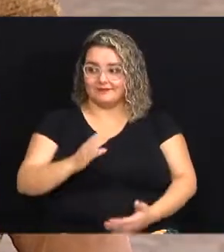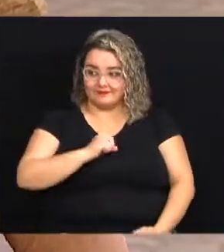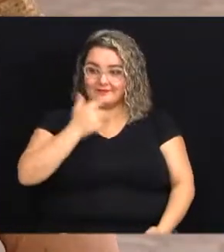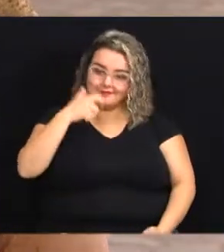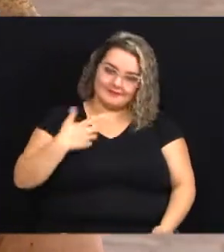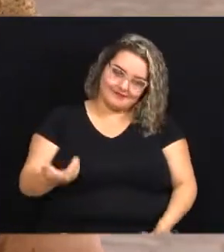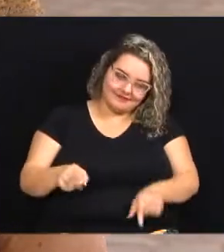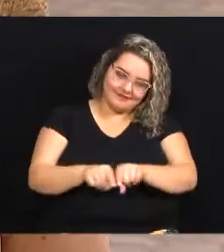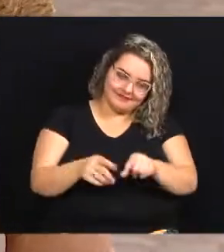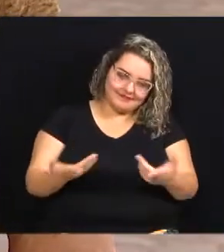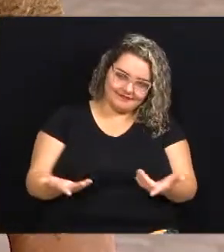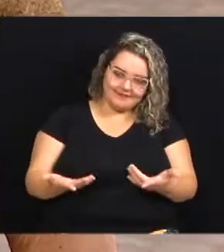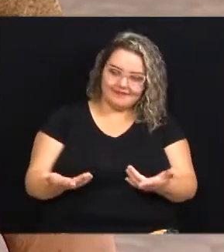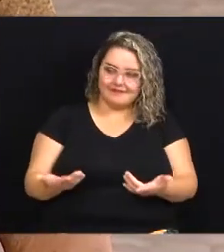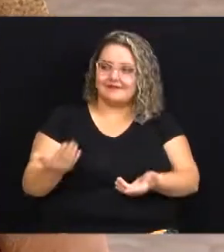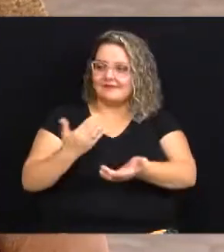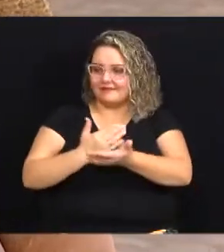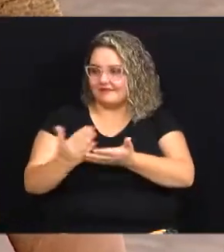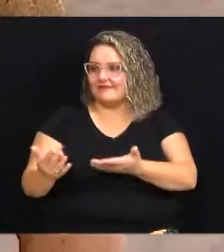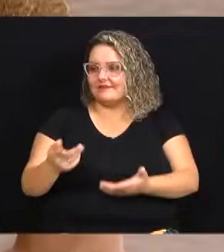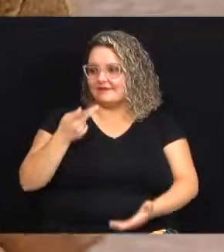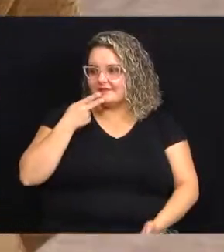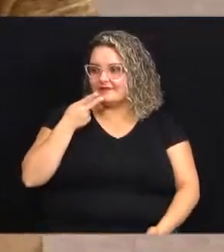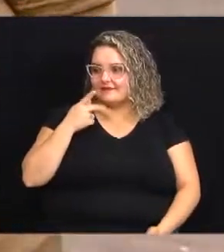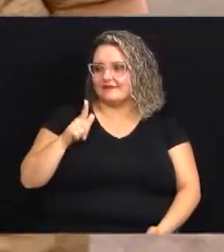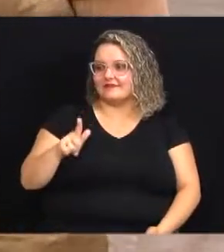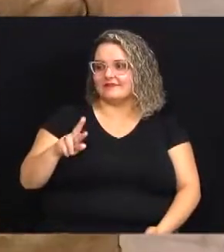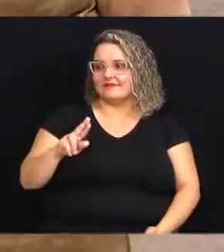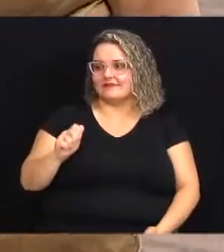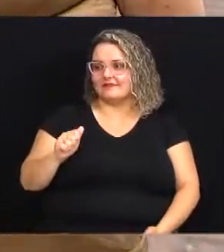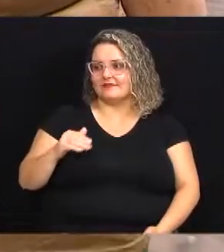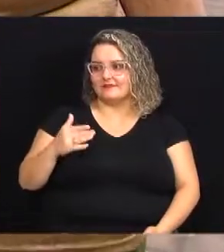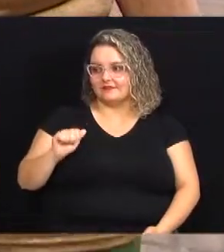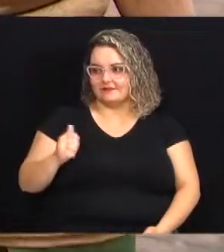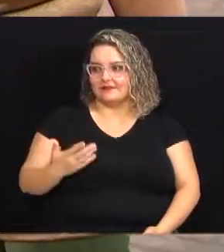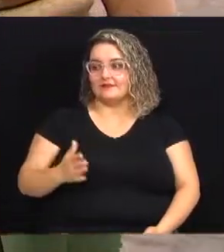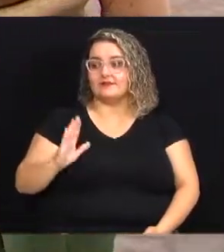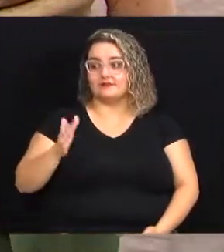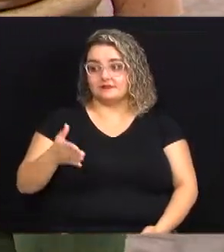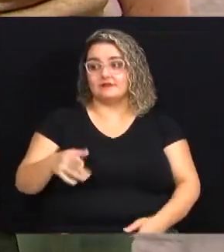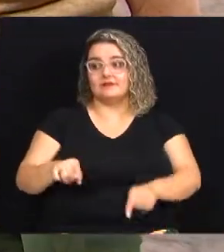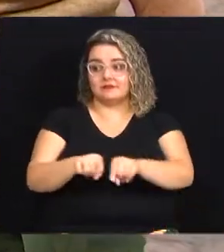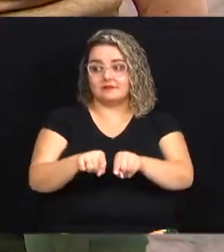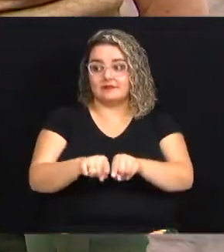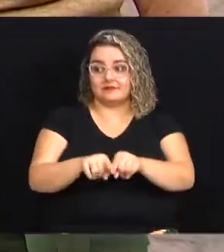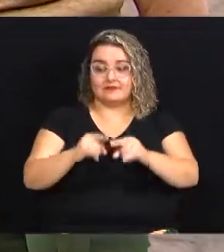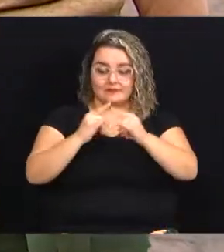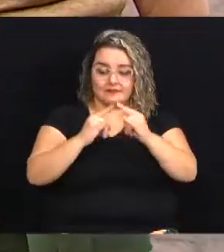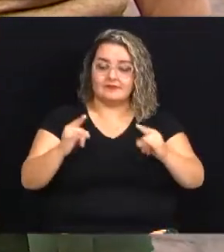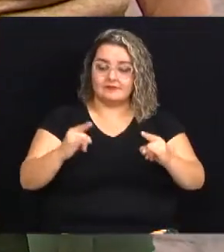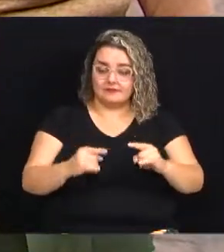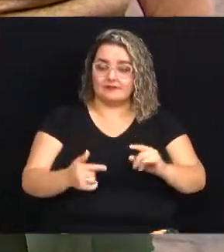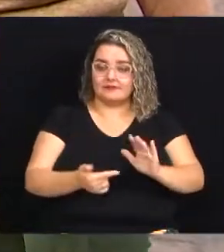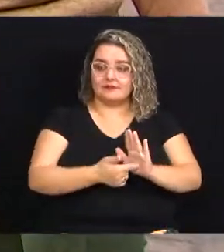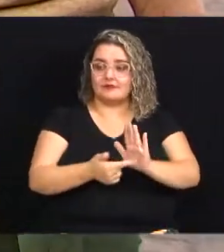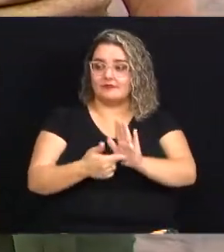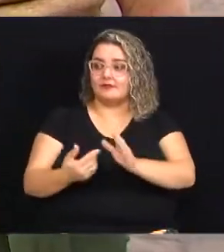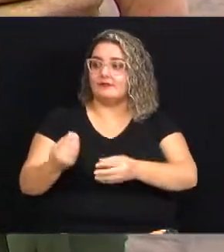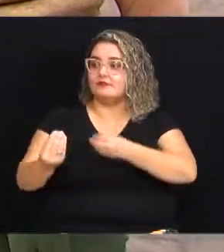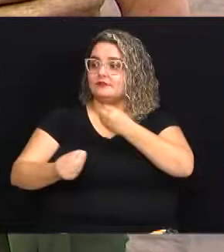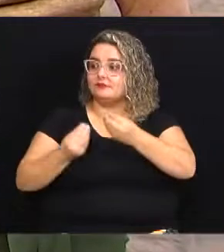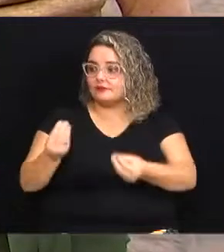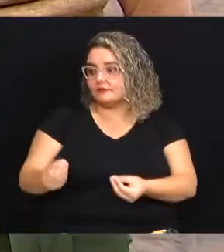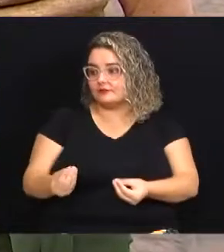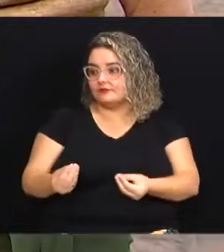mim né é e você eu iniciei falando que a Graça ela já foi inclusive uma expositora nessa feira